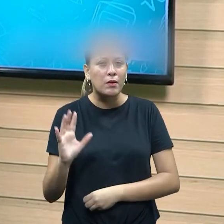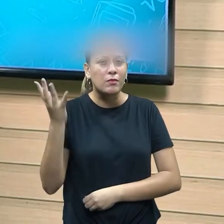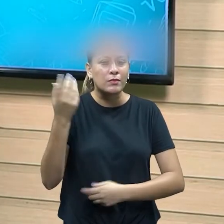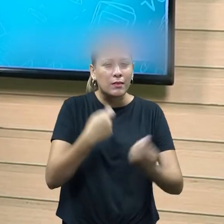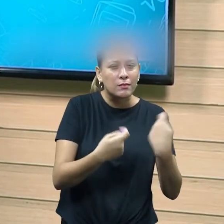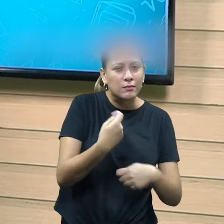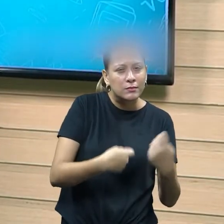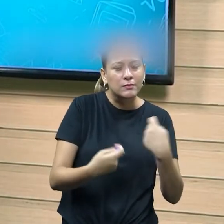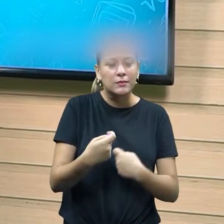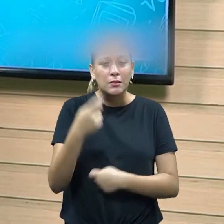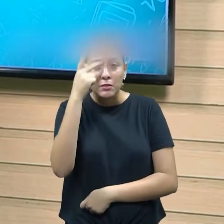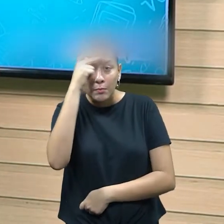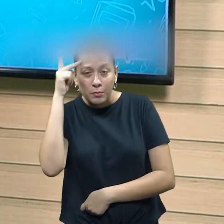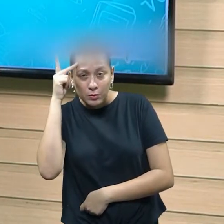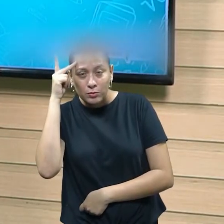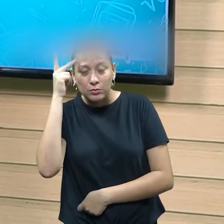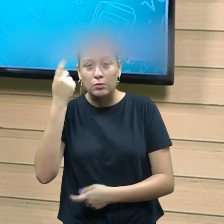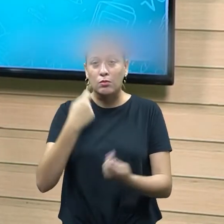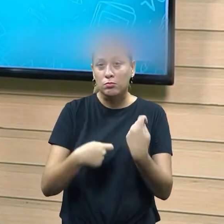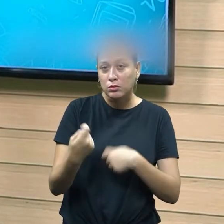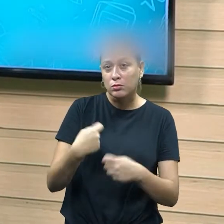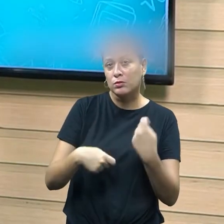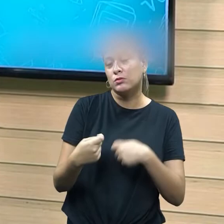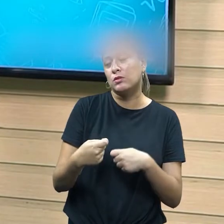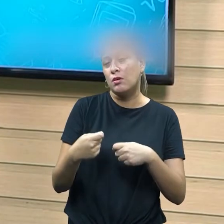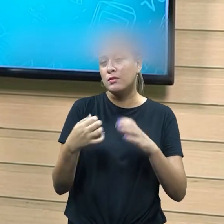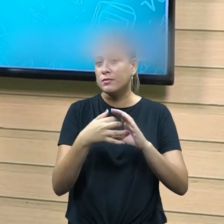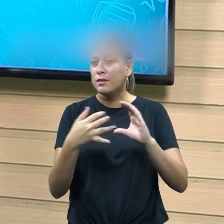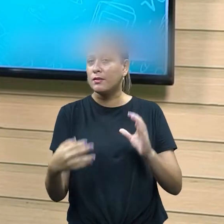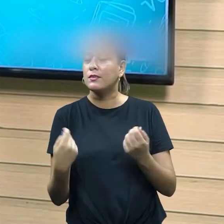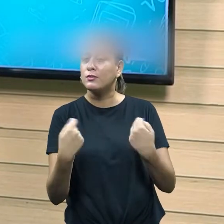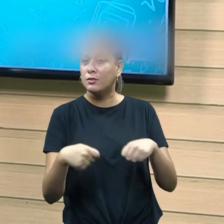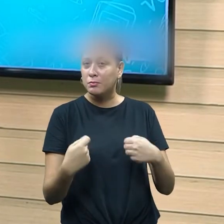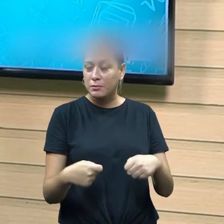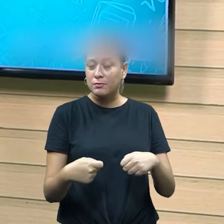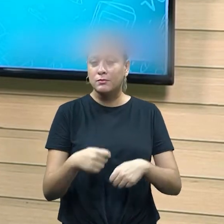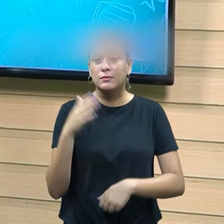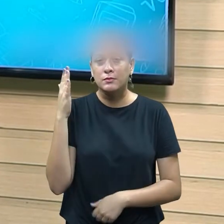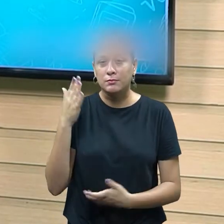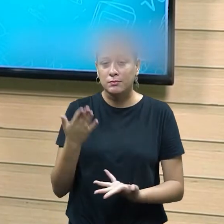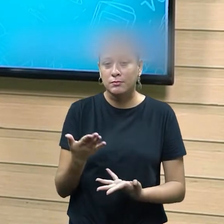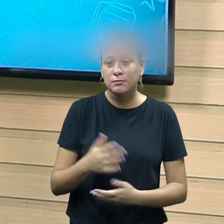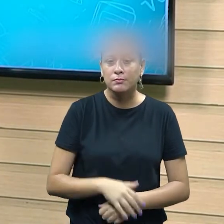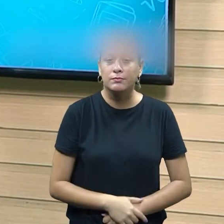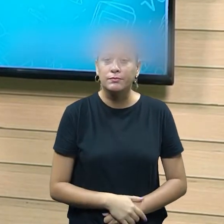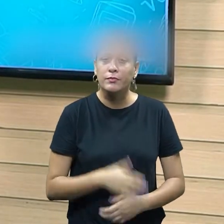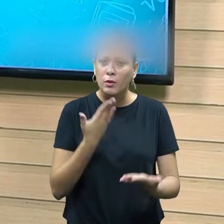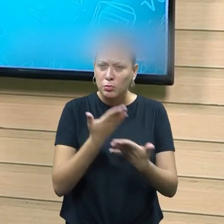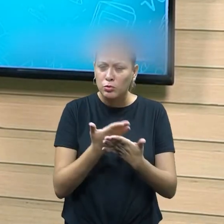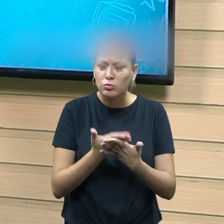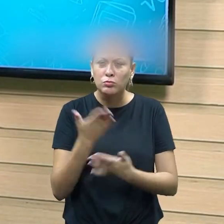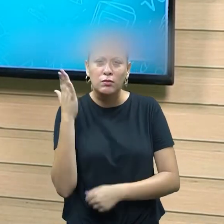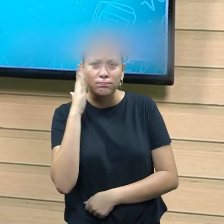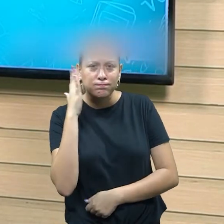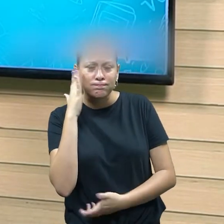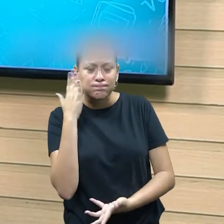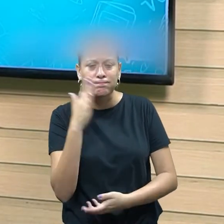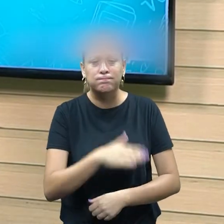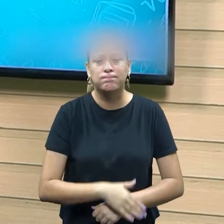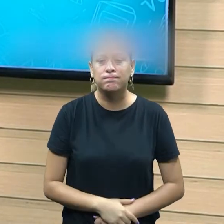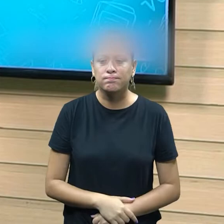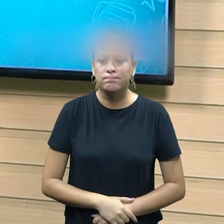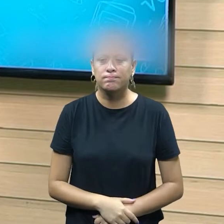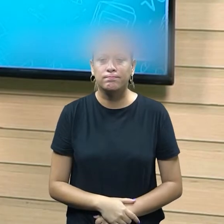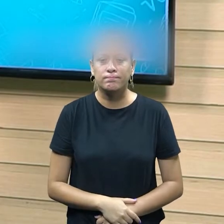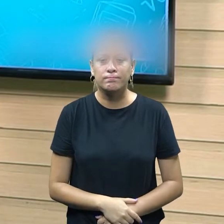acontece e que o negociador as posições que ele deve ter as características que estão aí os elementos que estão aí vamos dar mais estudado vamos compreender isso